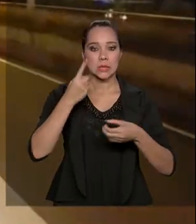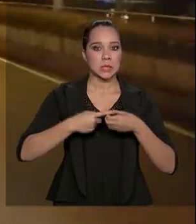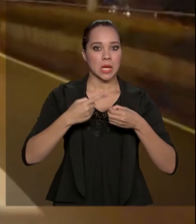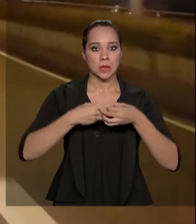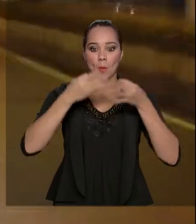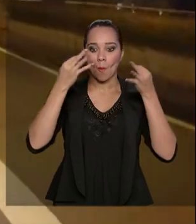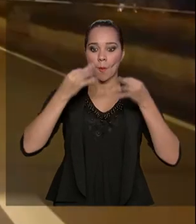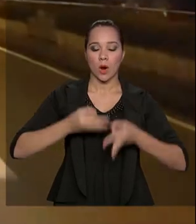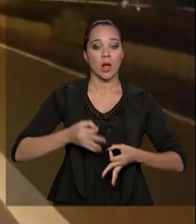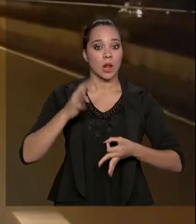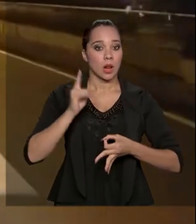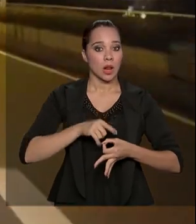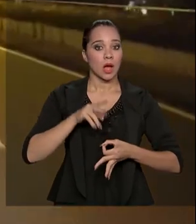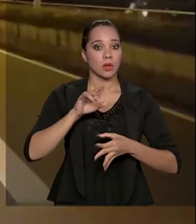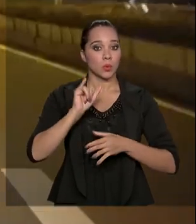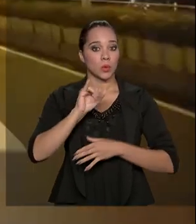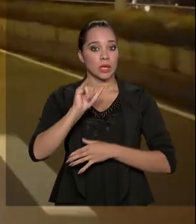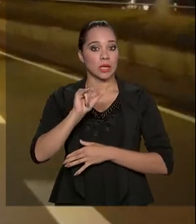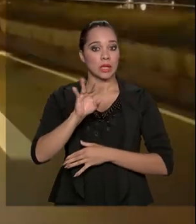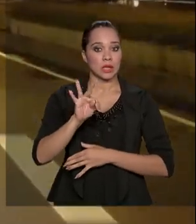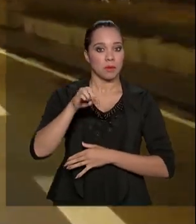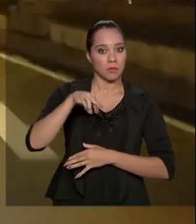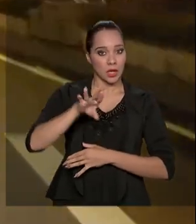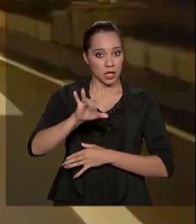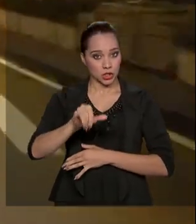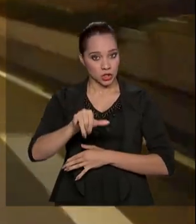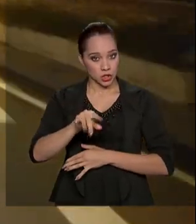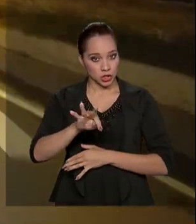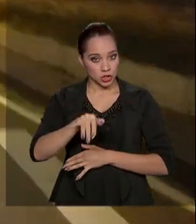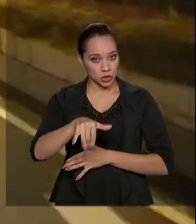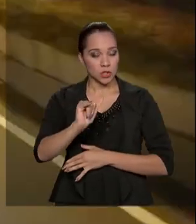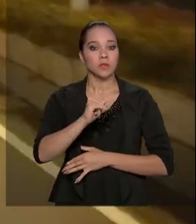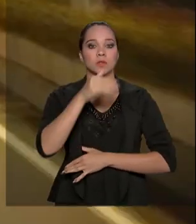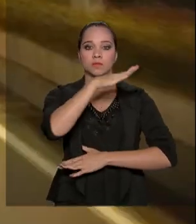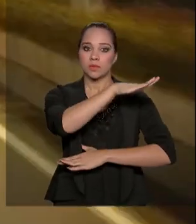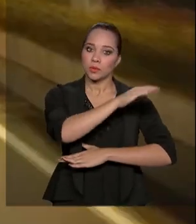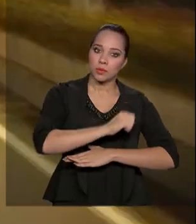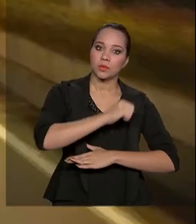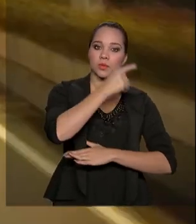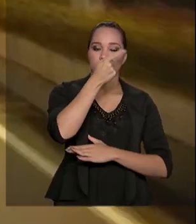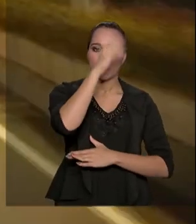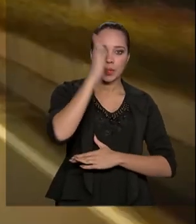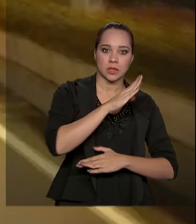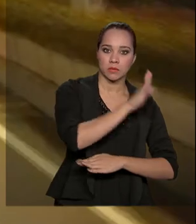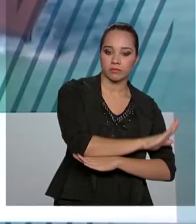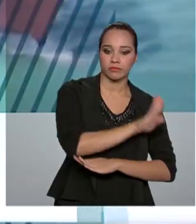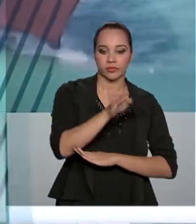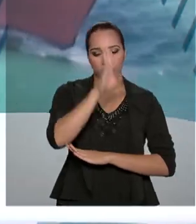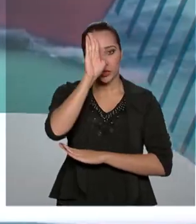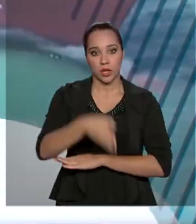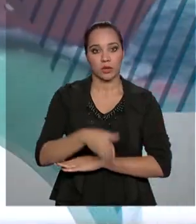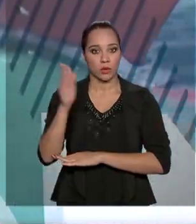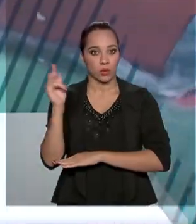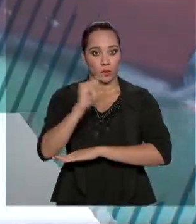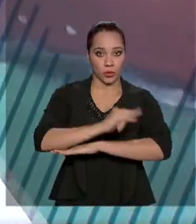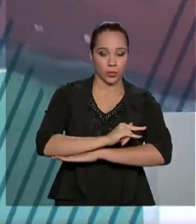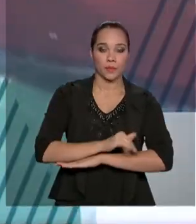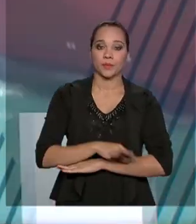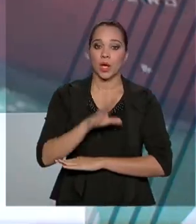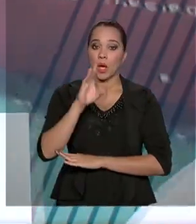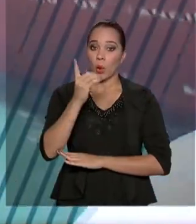Itamaraty resgataram os brasileiros. Eles vão para um hotel de Wuhan e serão levados direto ao aeroporto. Um dos